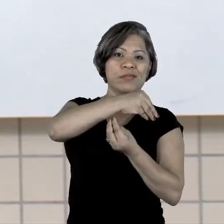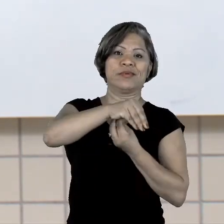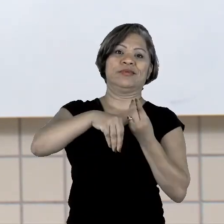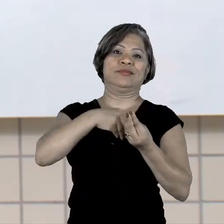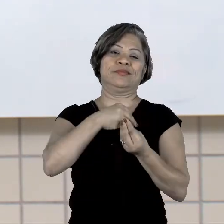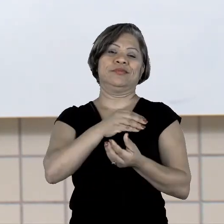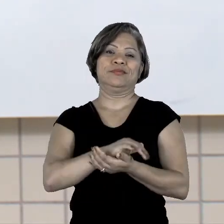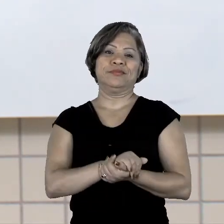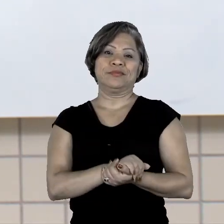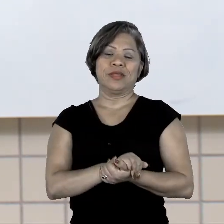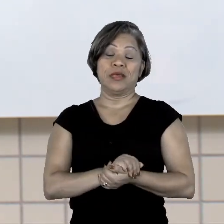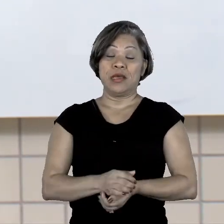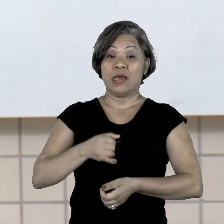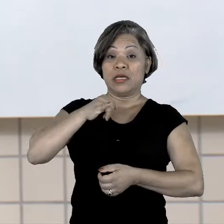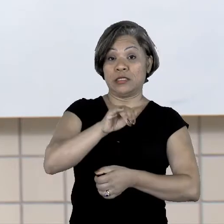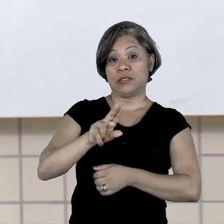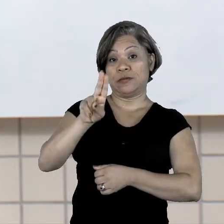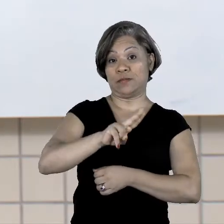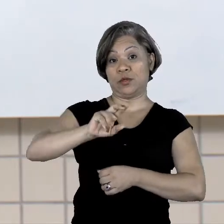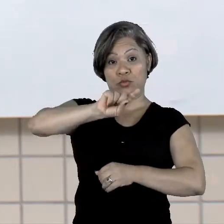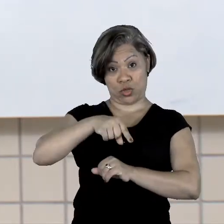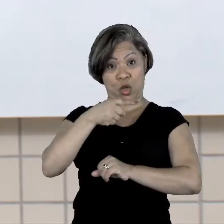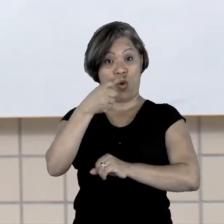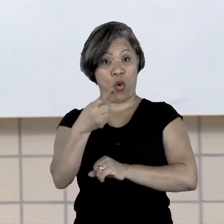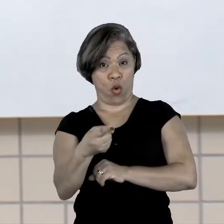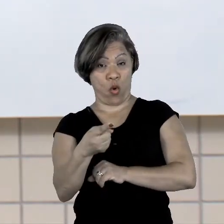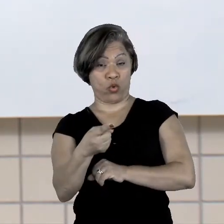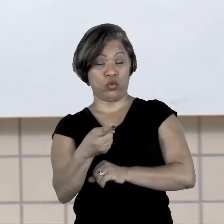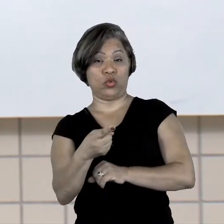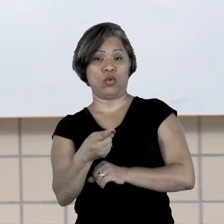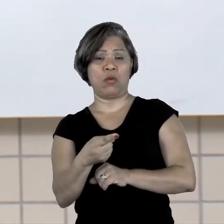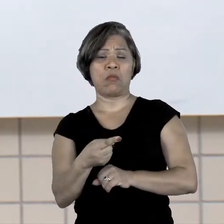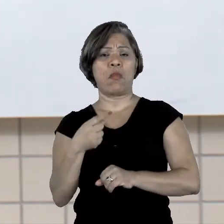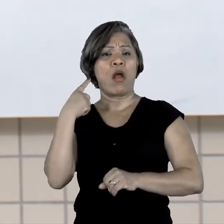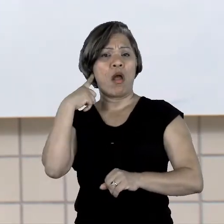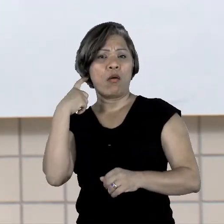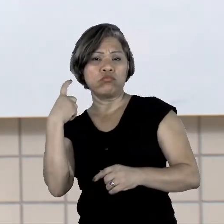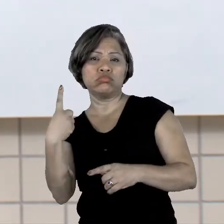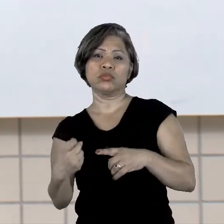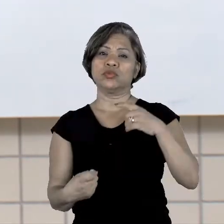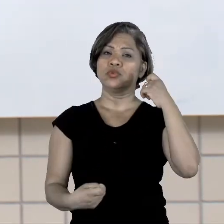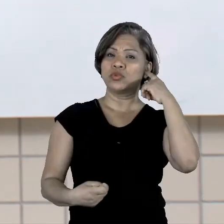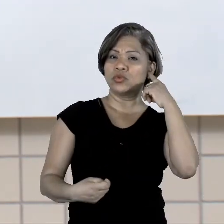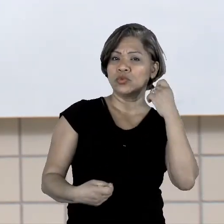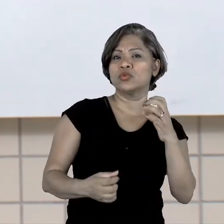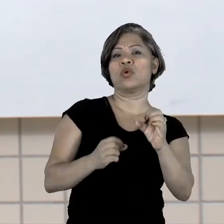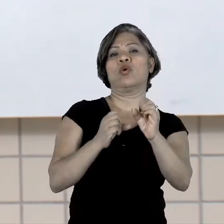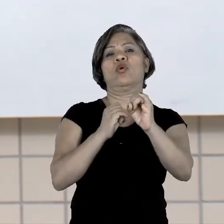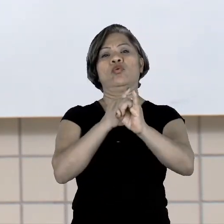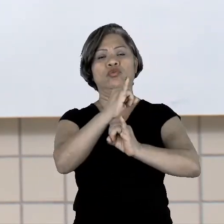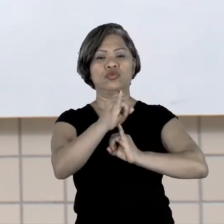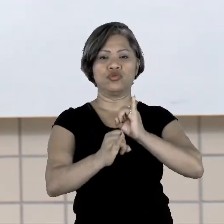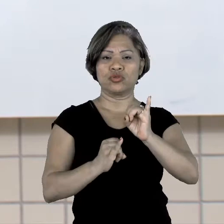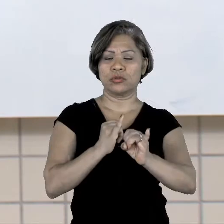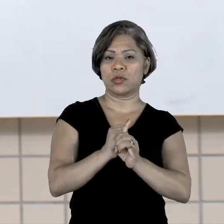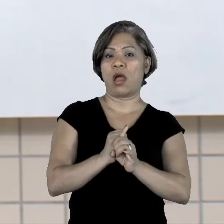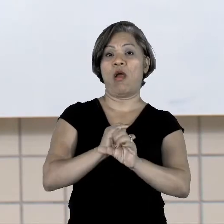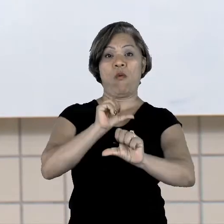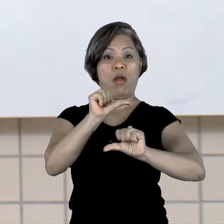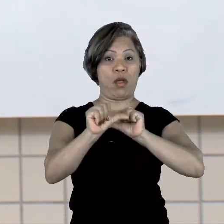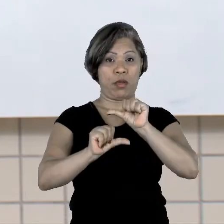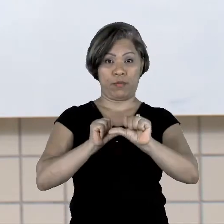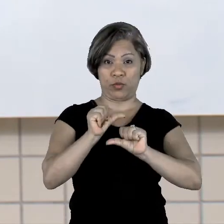outros recursos, como som, como digital, aí ela já muda um pouquinho o nome. Nós falamos de